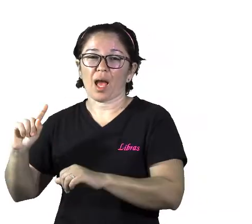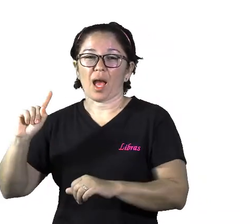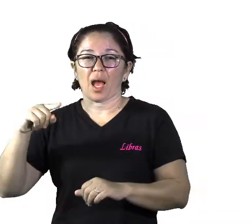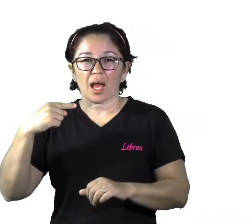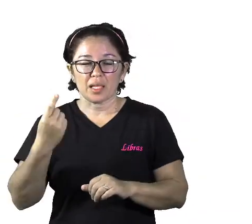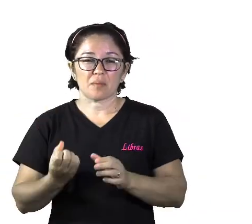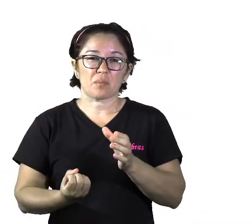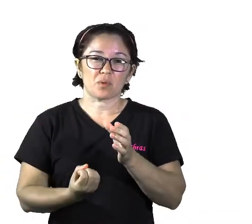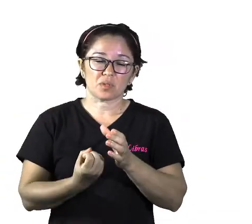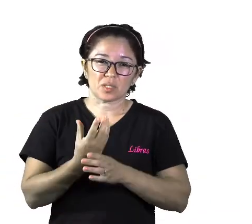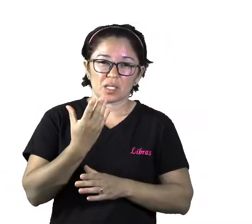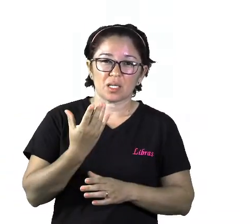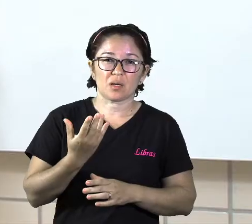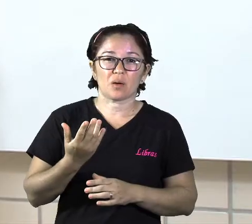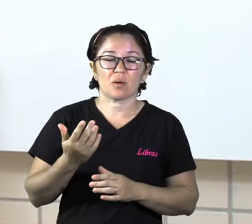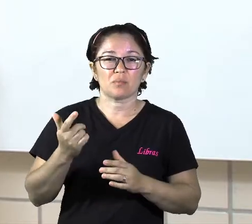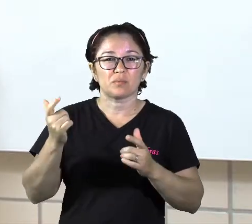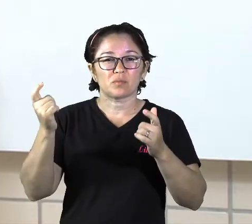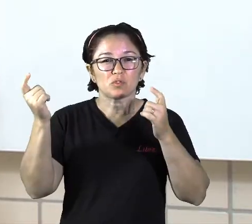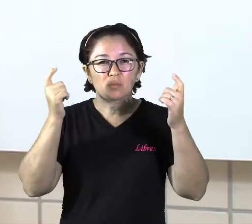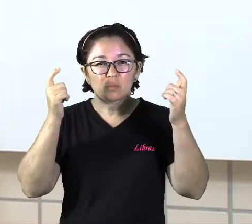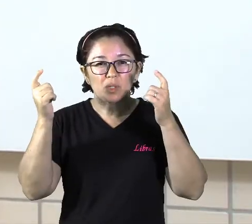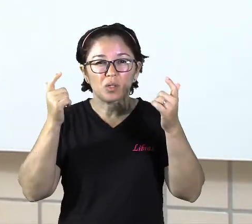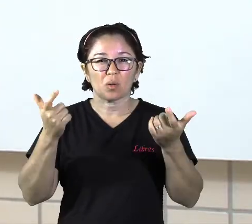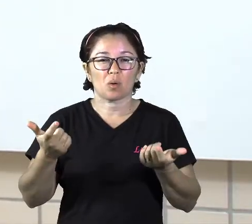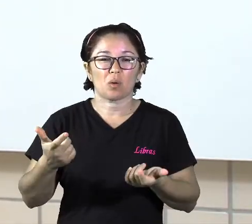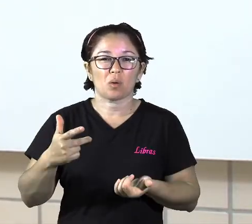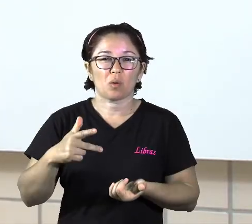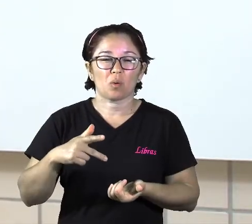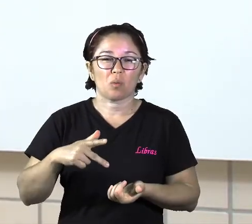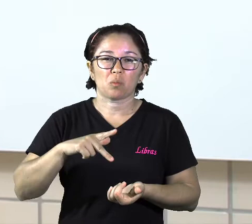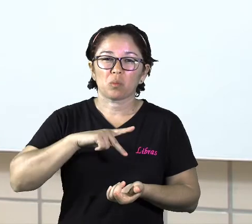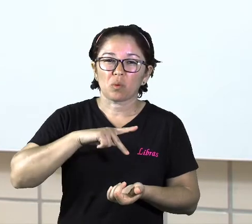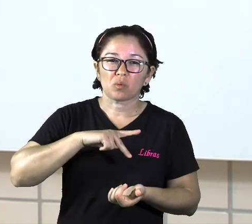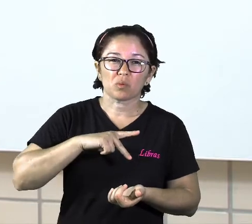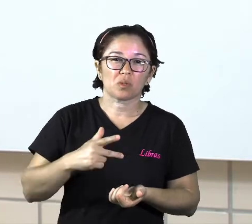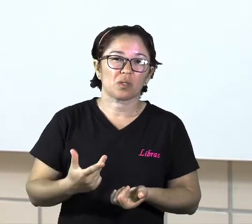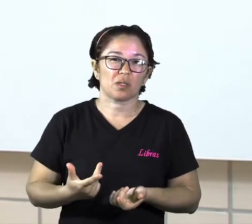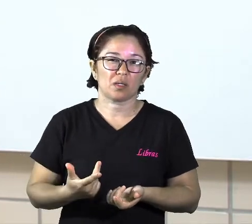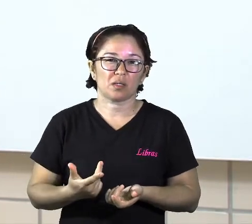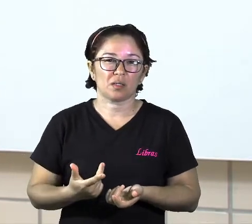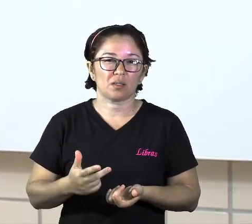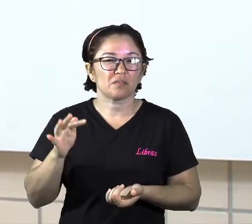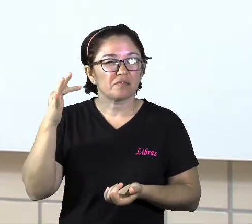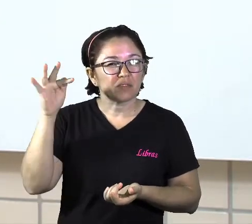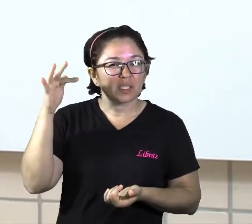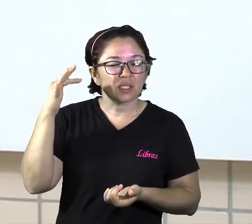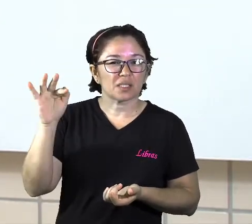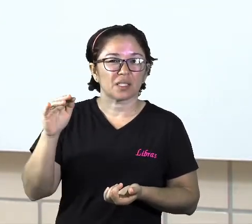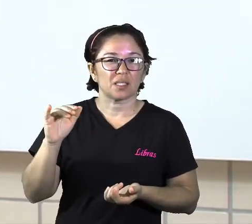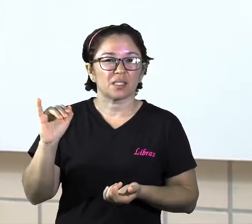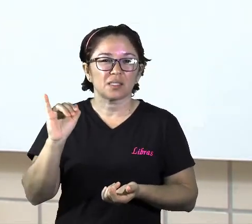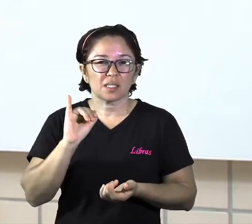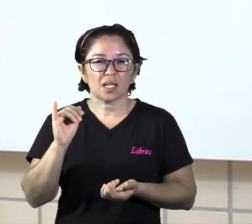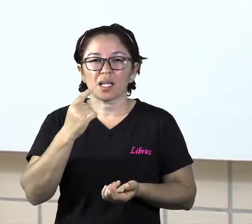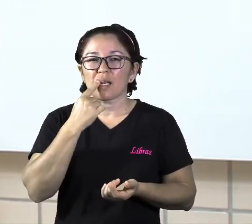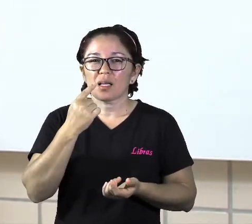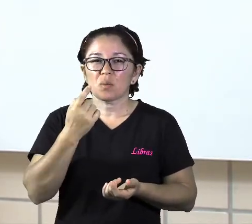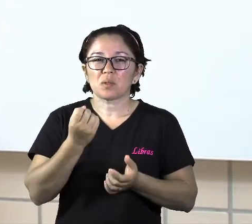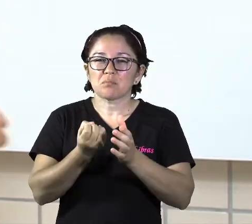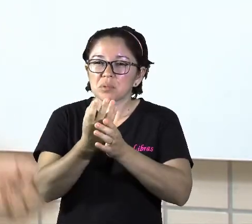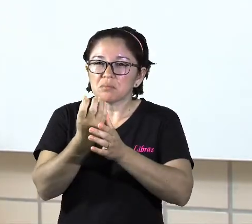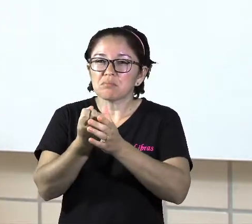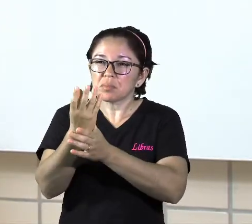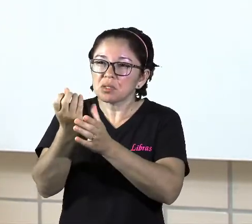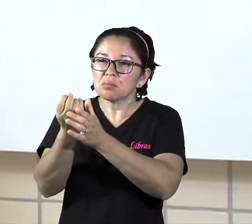e italiano. E agora que os homens já tinham um sistema de escrita, eles começaram a pensar